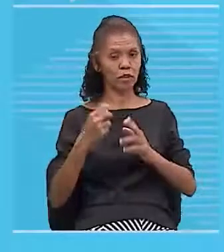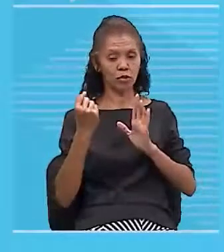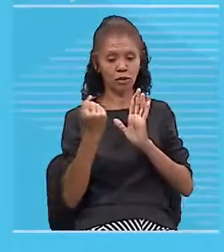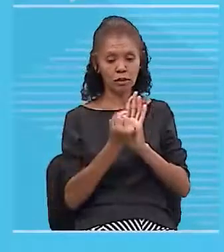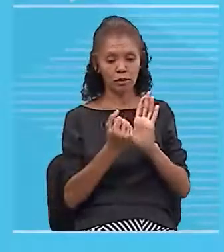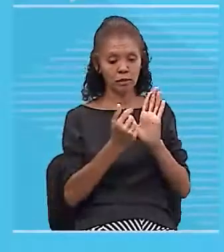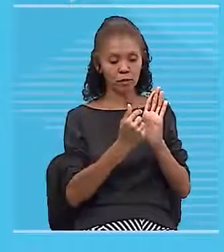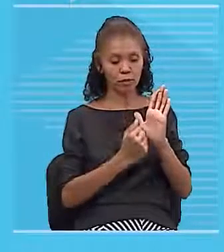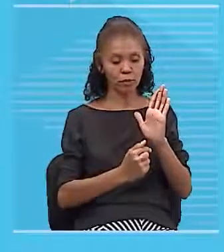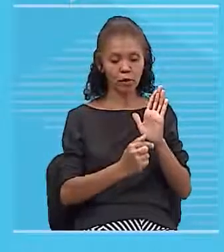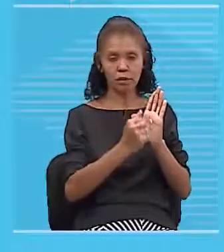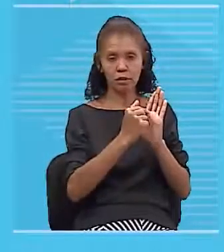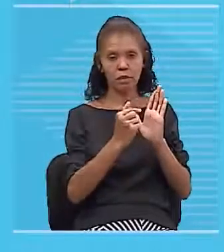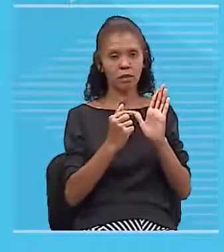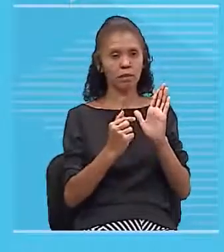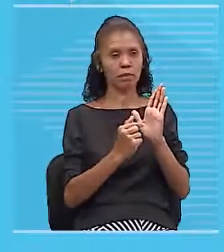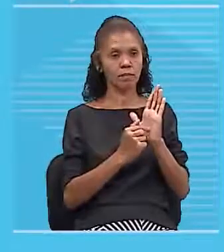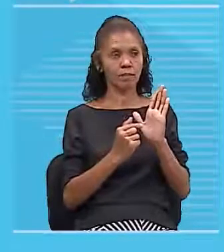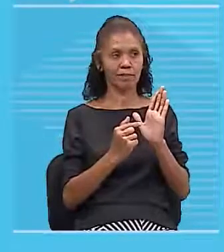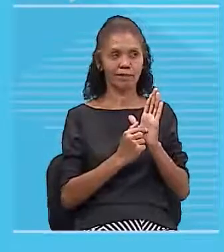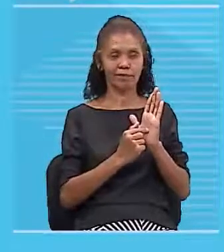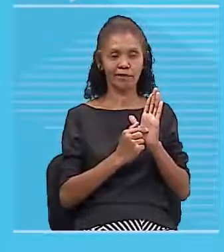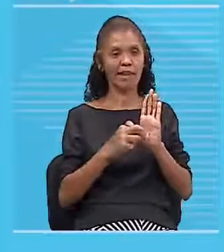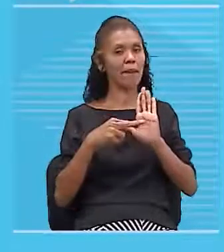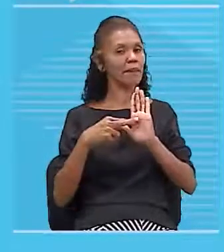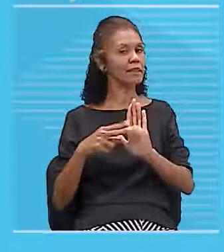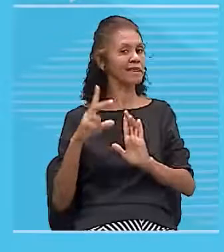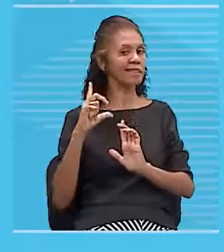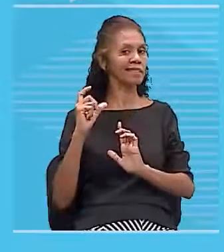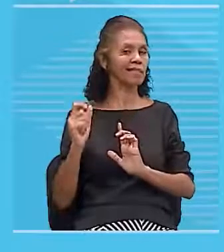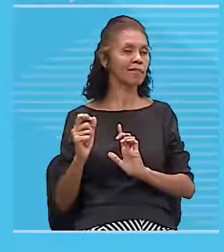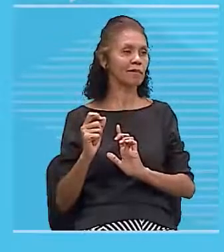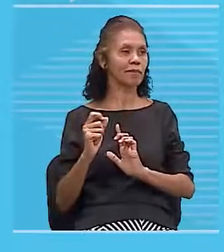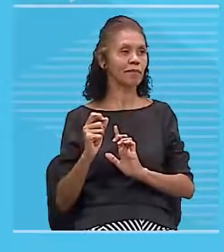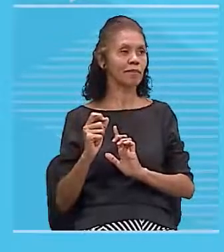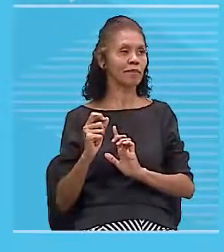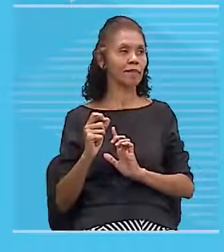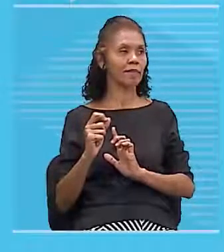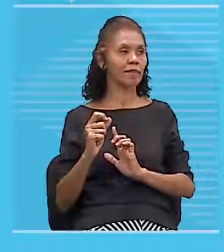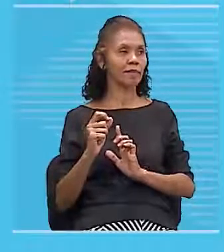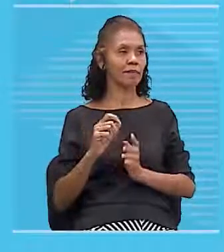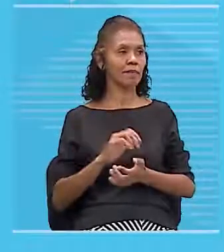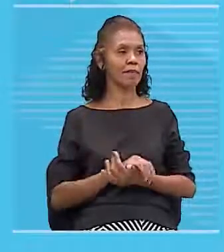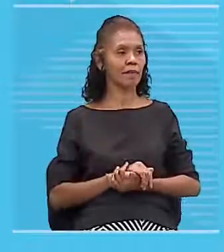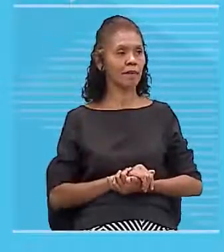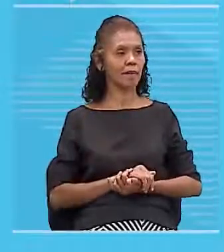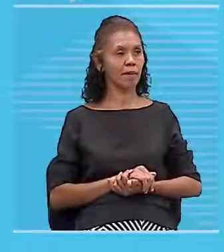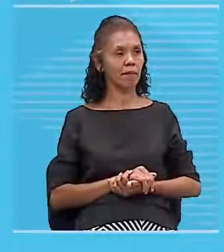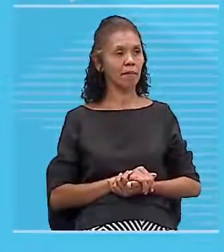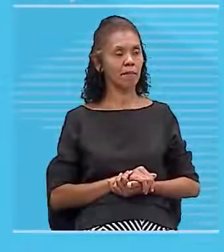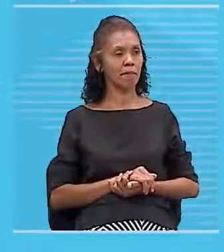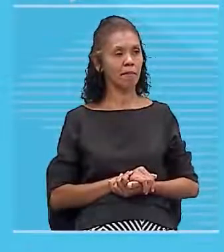símbolozinho aqui é o símbolo da saída, né? E se ele está saindo da tela,